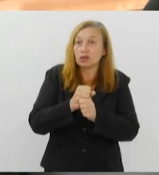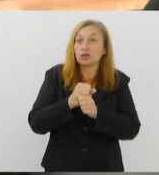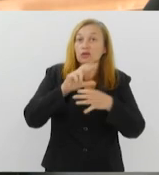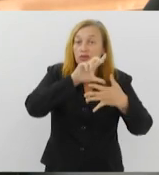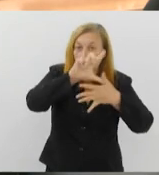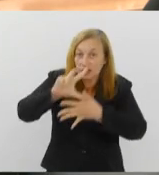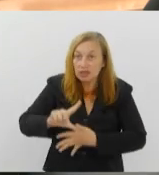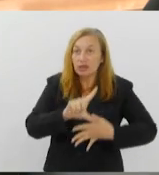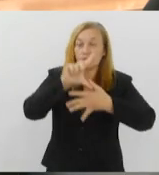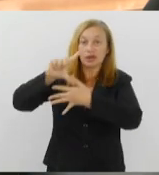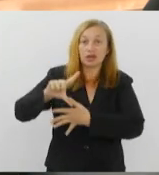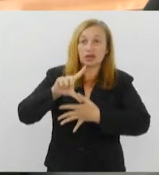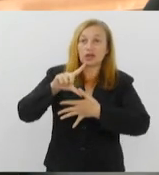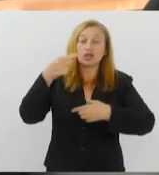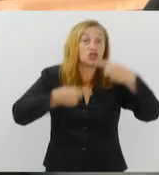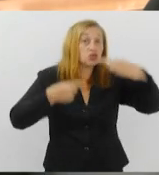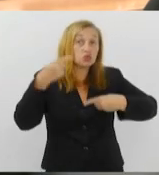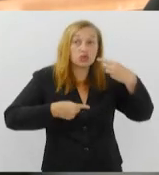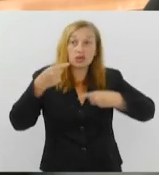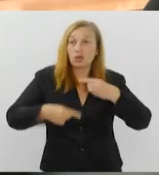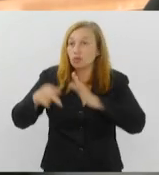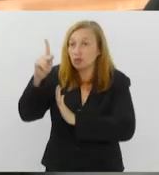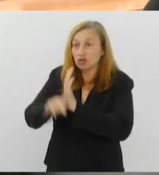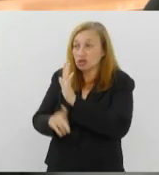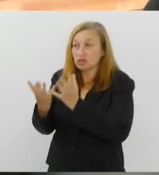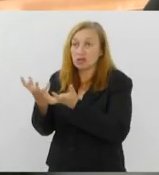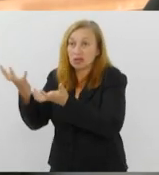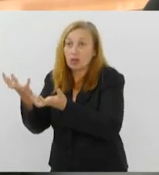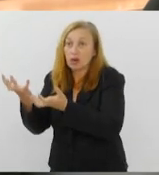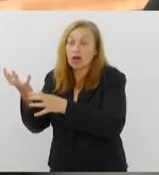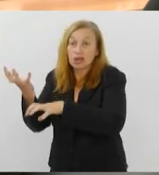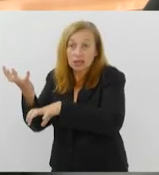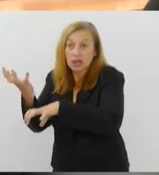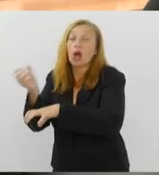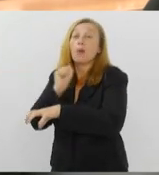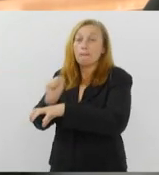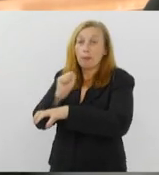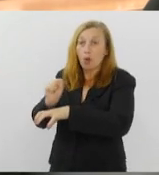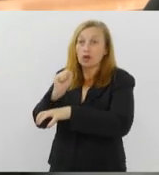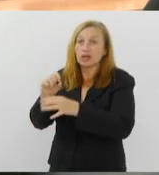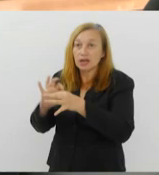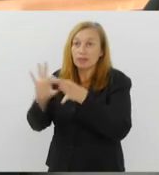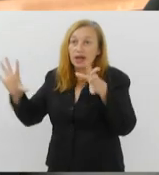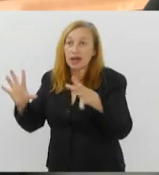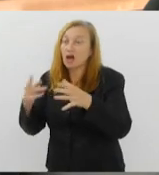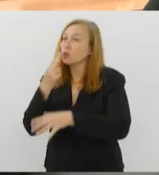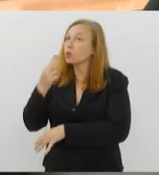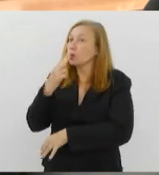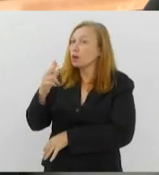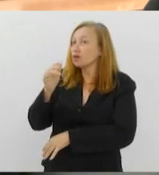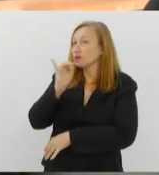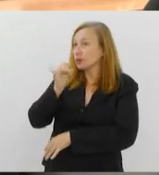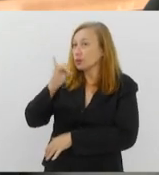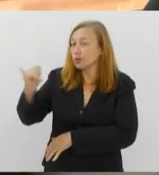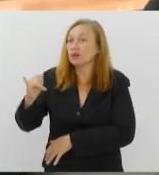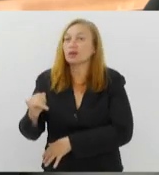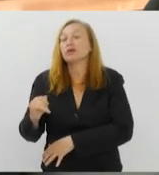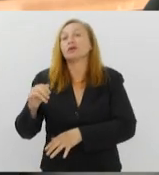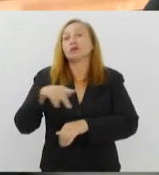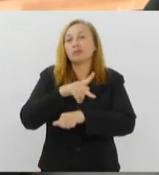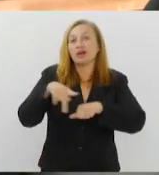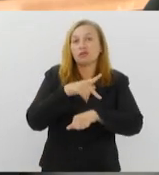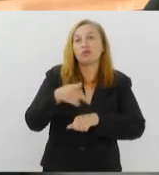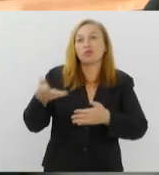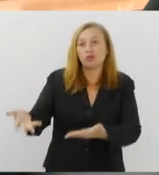projeto em discussão no Senado pode liberar a produção e o comércio do vape no país. Eu vou chamar o repórter Paulo Vitor